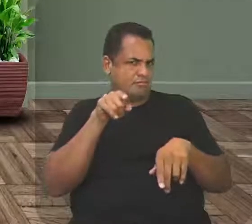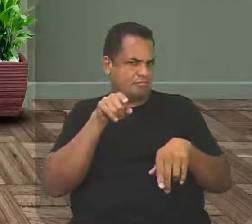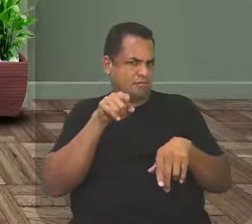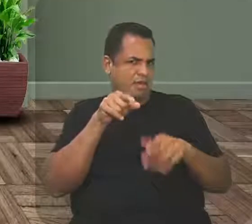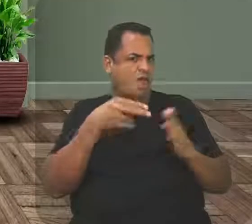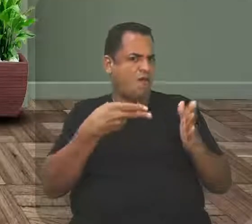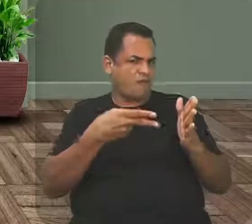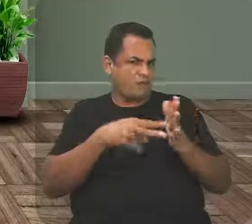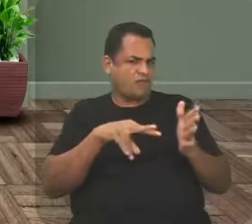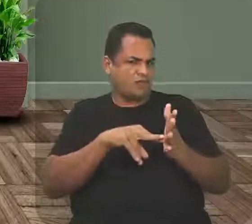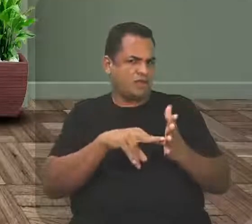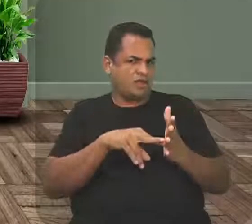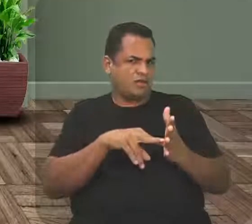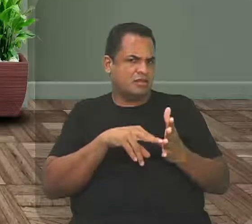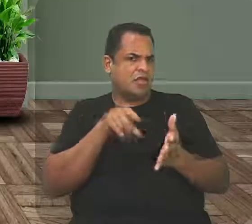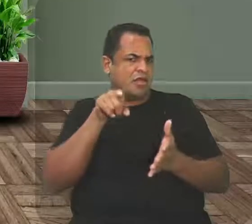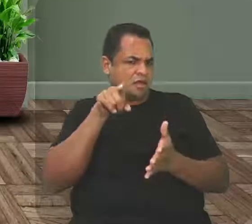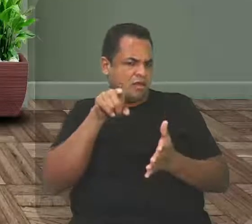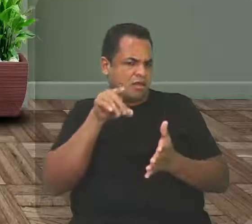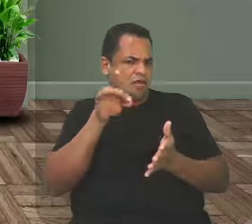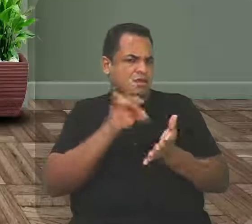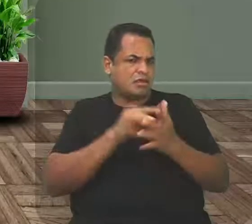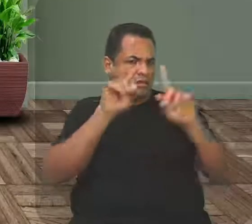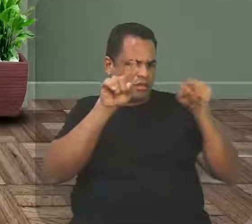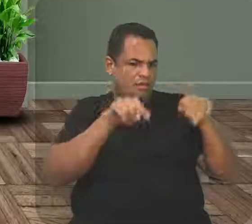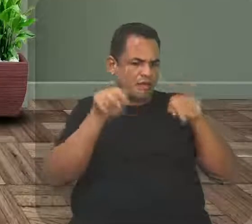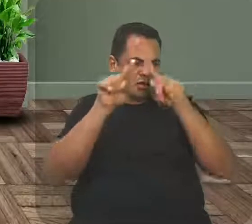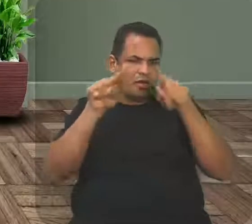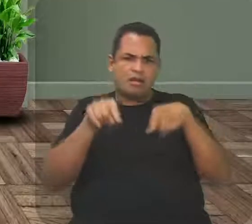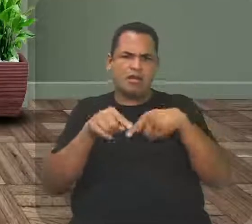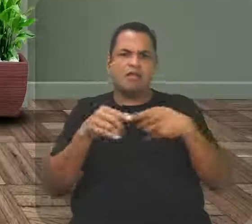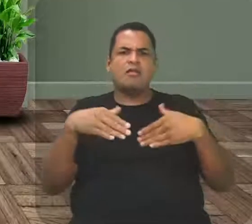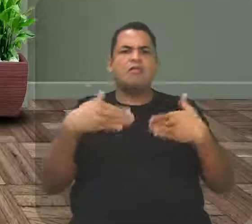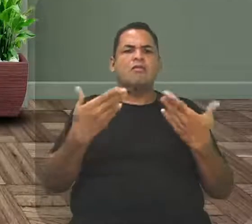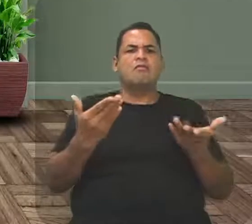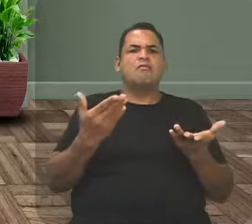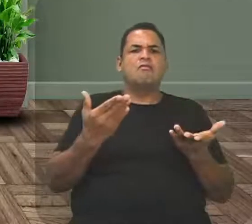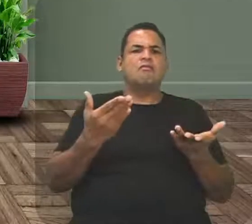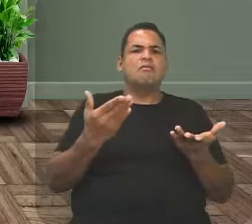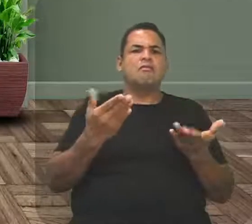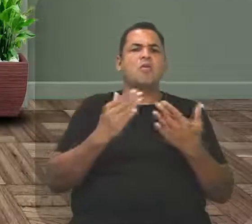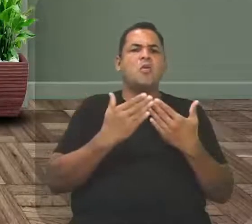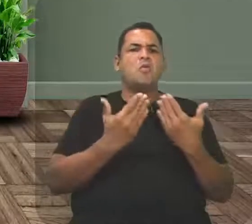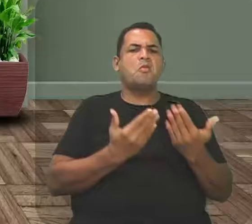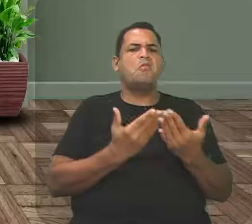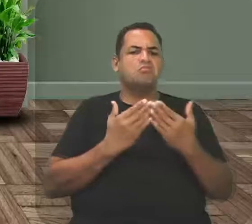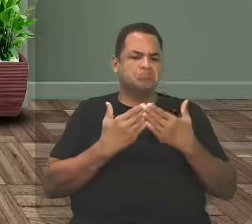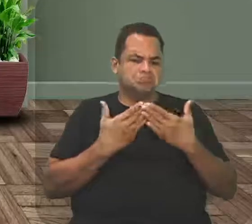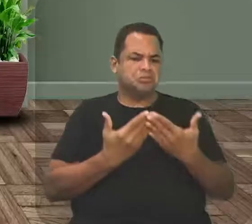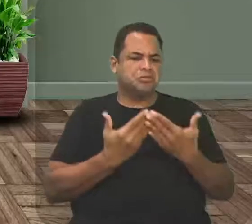De pegar um galho e quebrar realmente? Ou fazer um... pedir um favor?